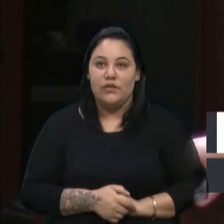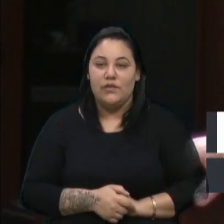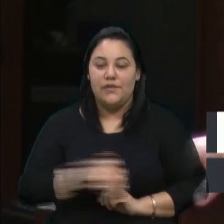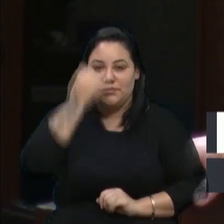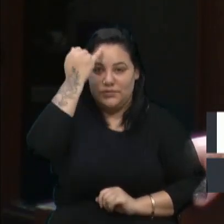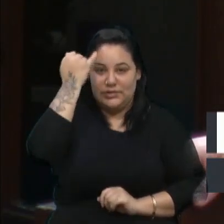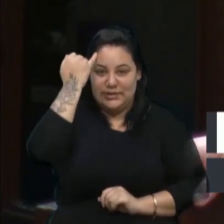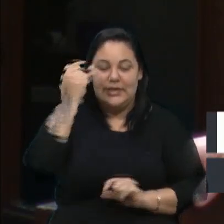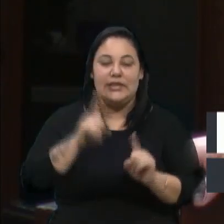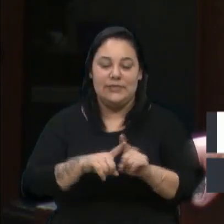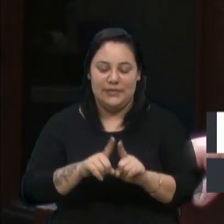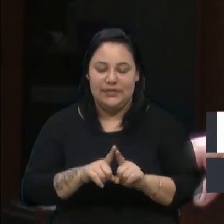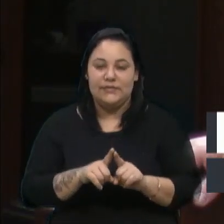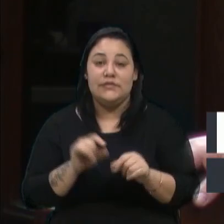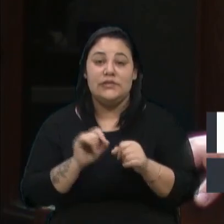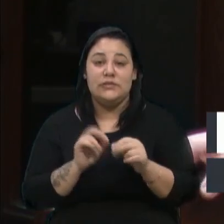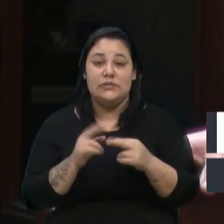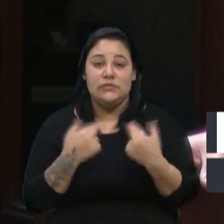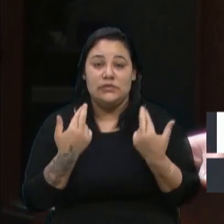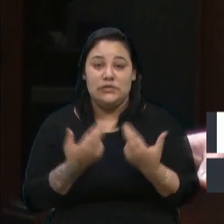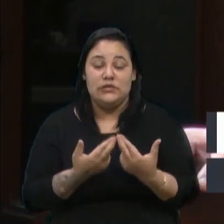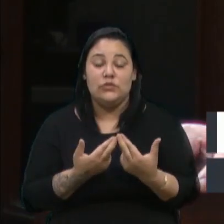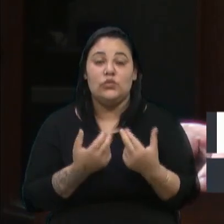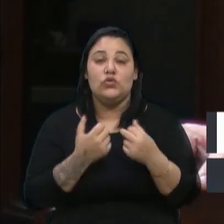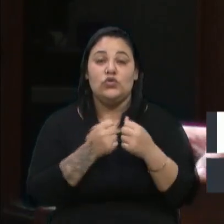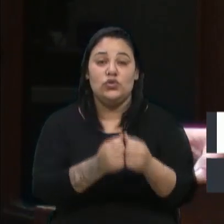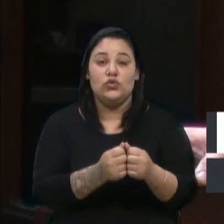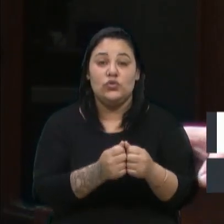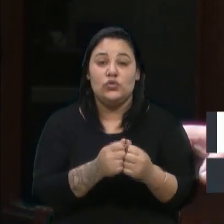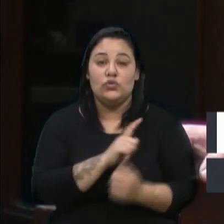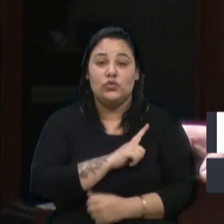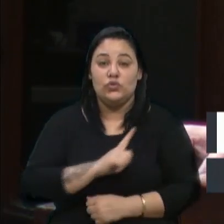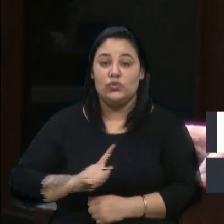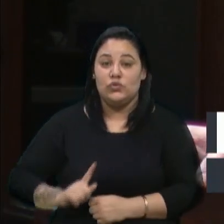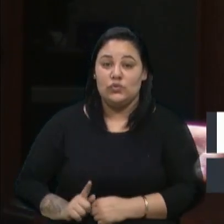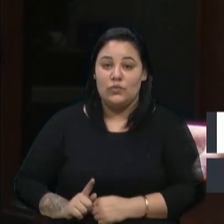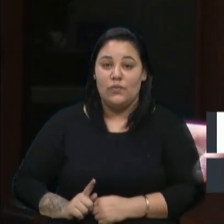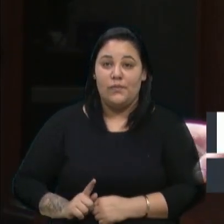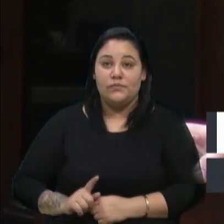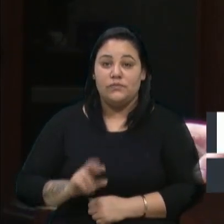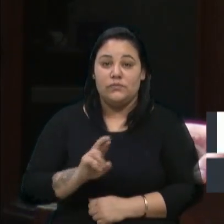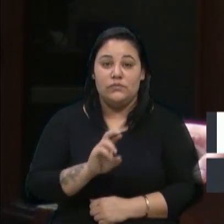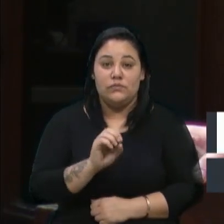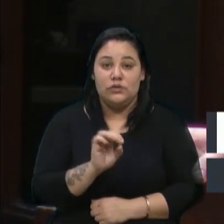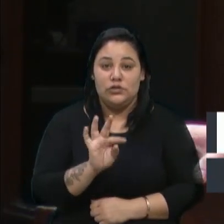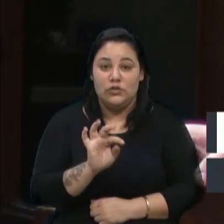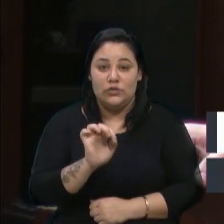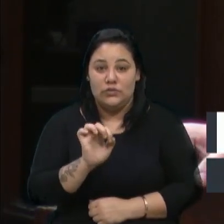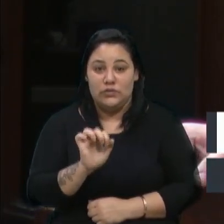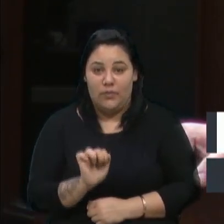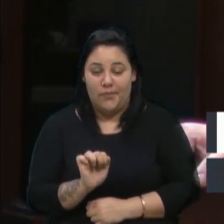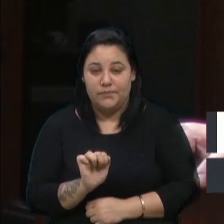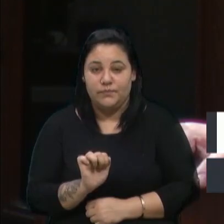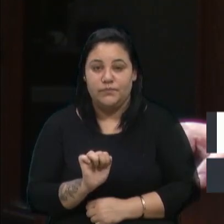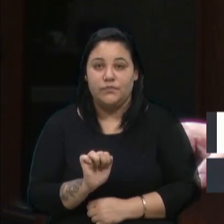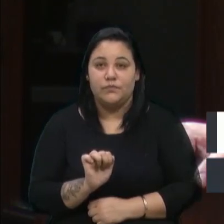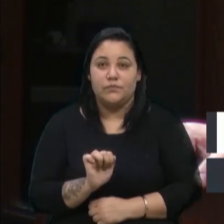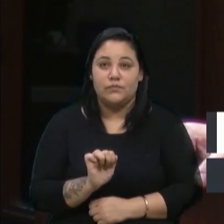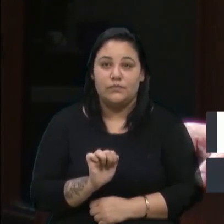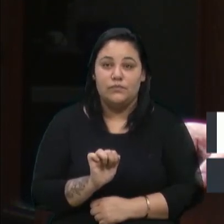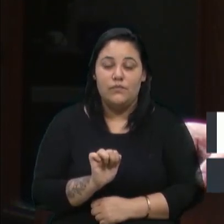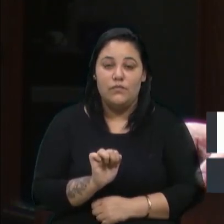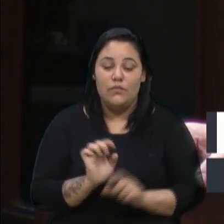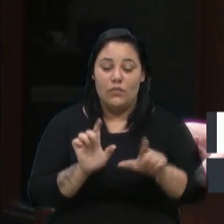José D'Ambrós, juntamente com o governador do Rotary Distrito 4.700,